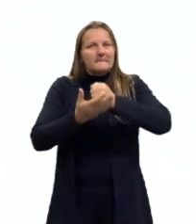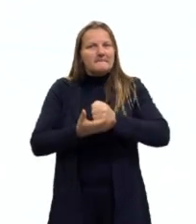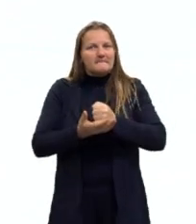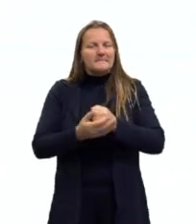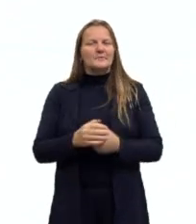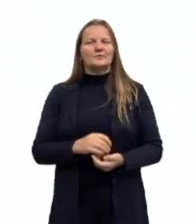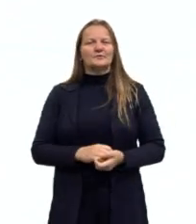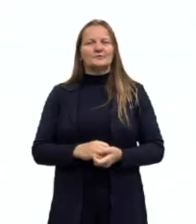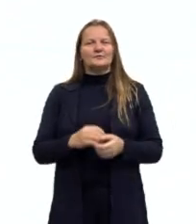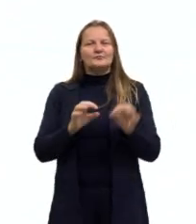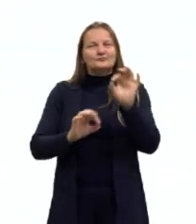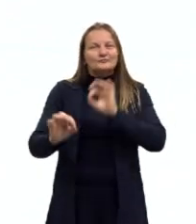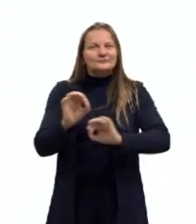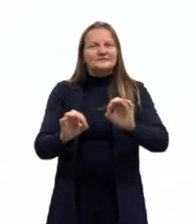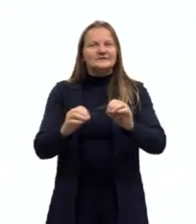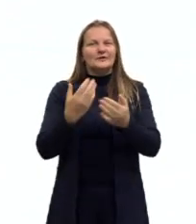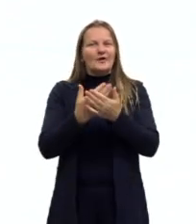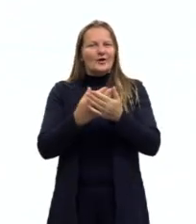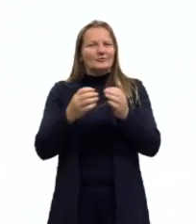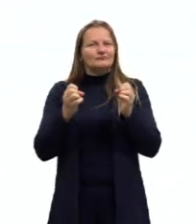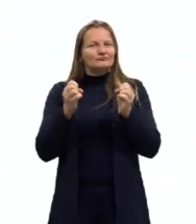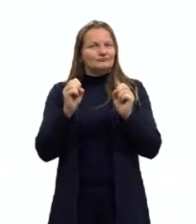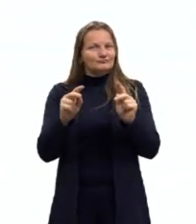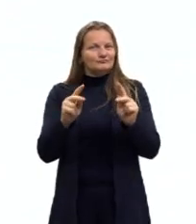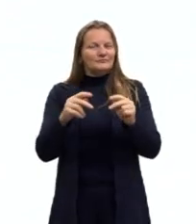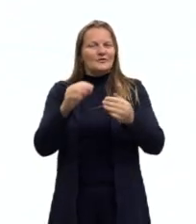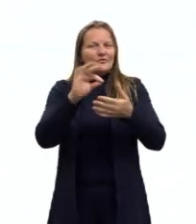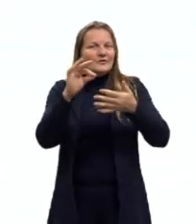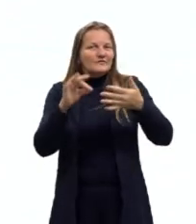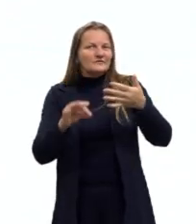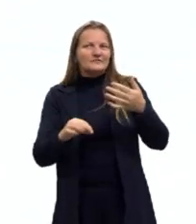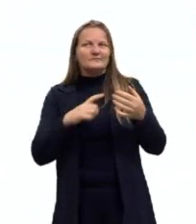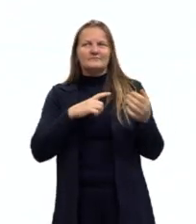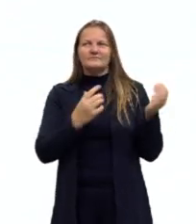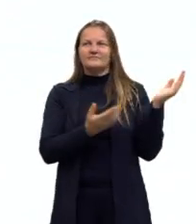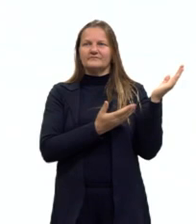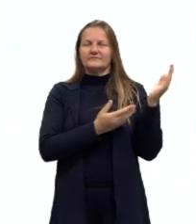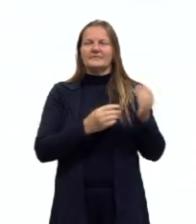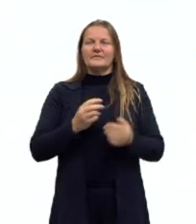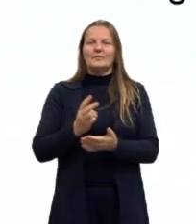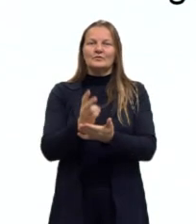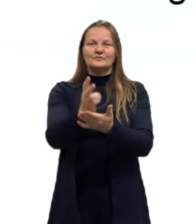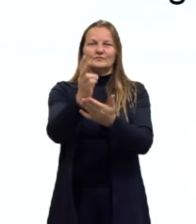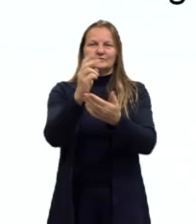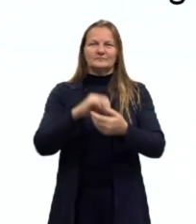a manter a nossa aula em dia, a fazer a revisão. Então, vamos lá.